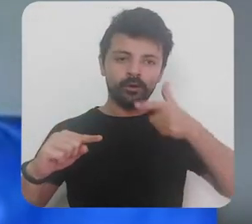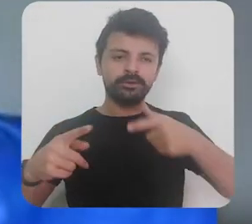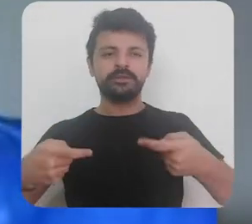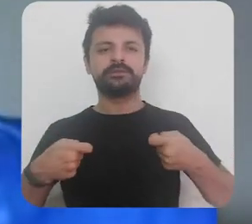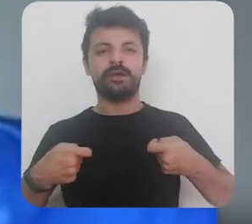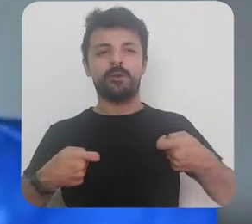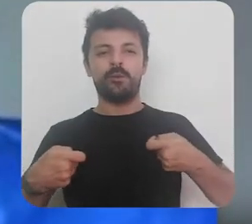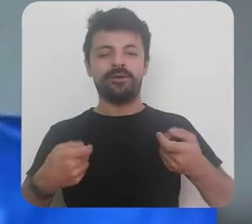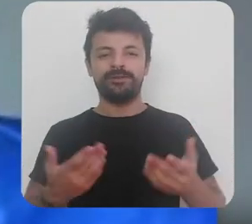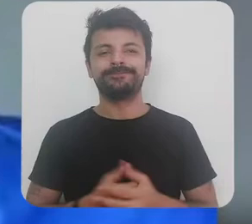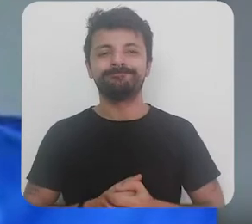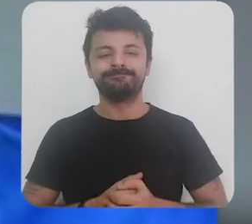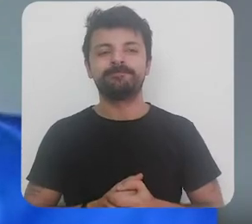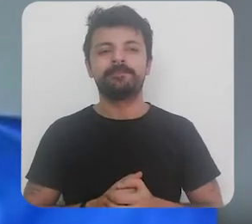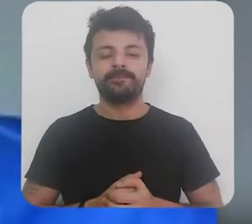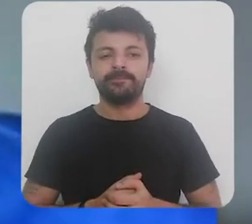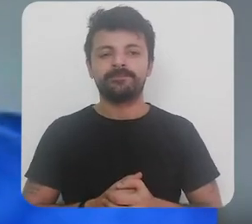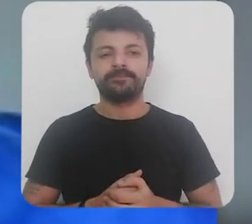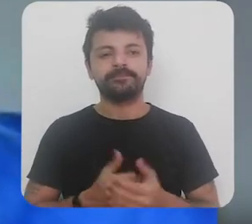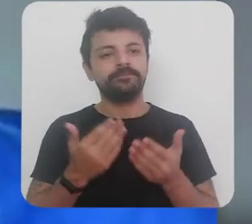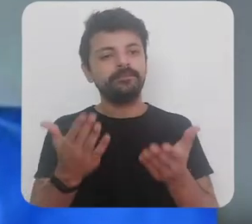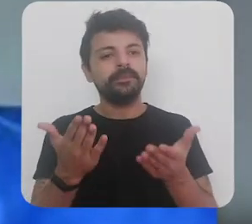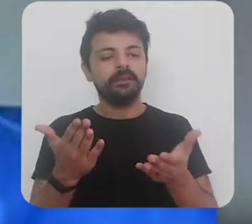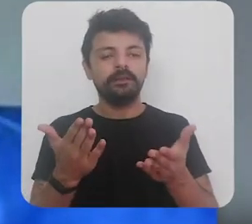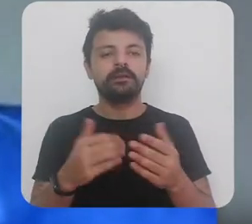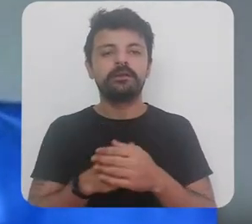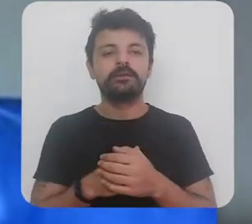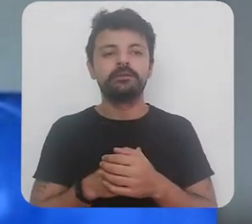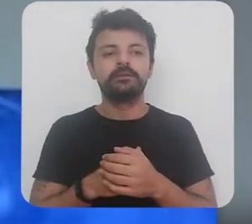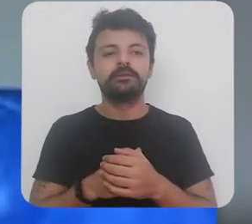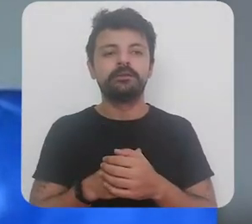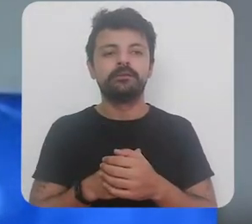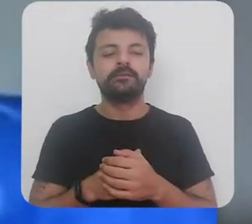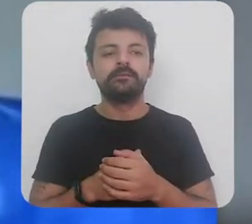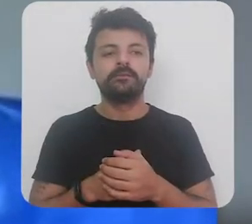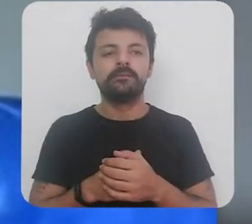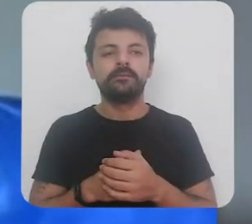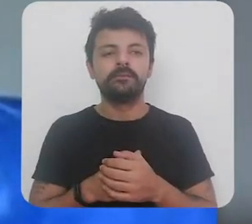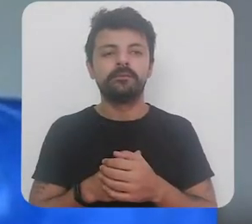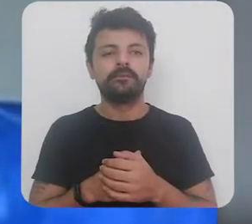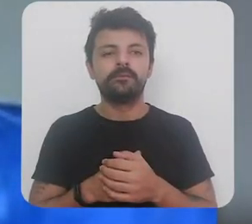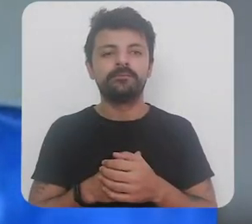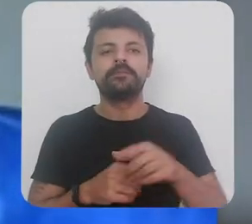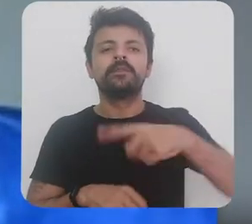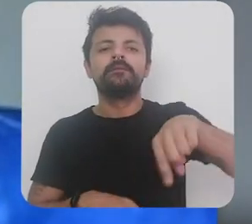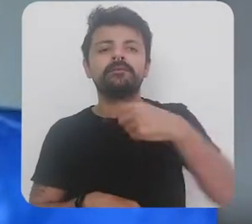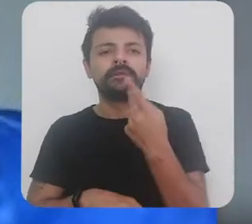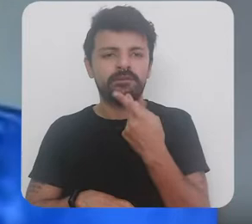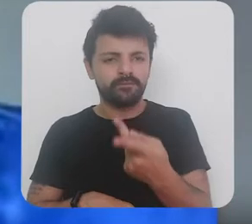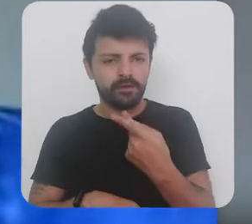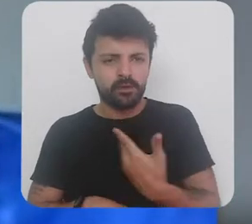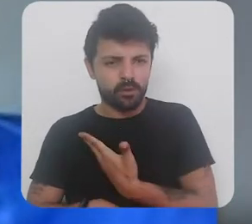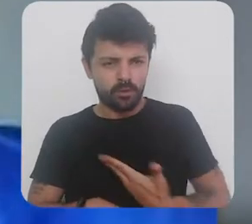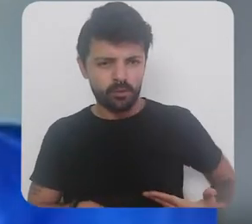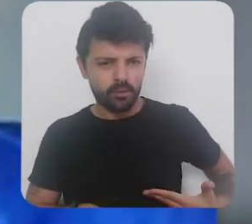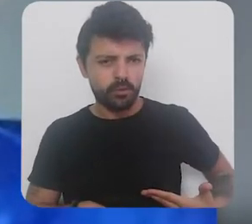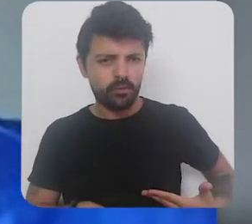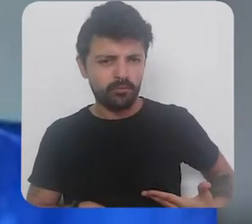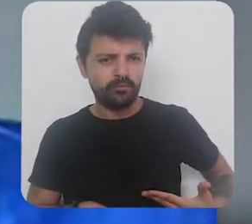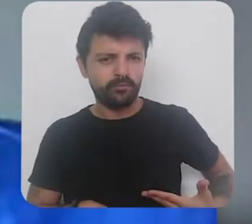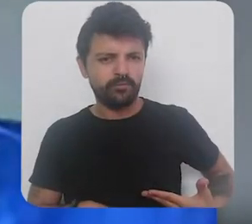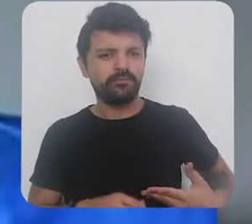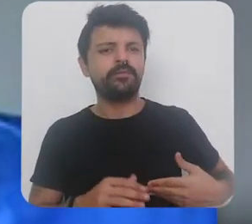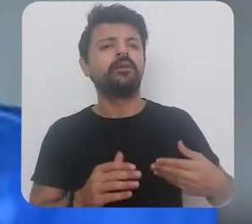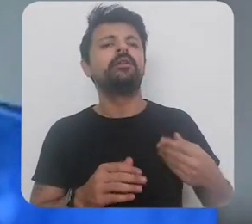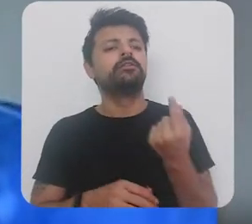segurar bom nisso eu vejo o seguinte a gente tem ali como vocês disseram acho que dessa vez o governo está